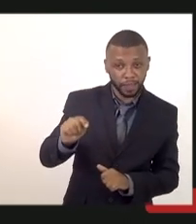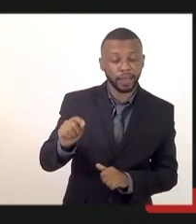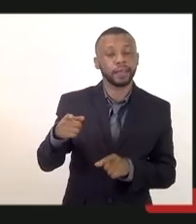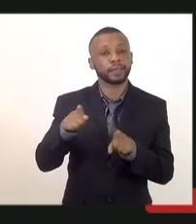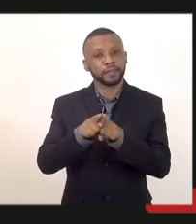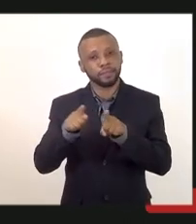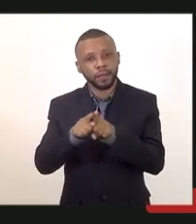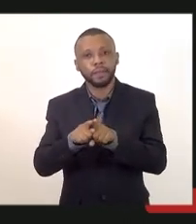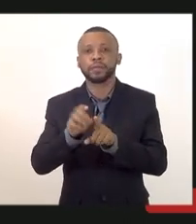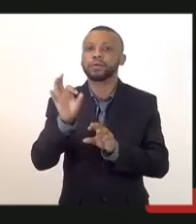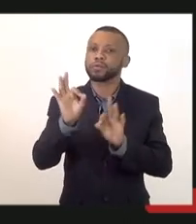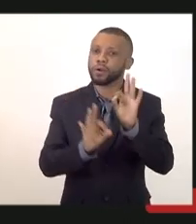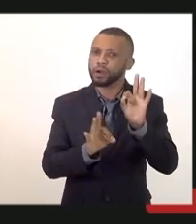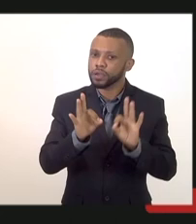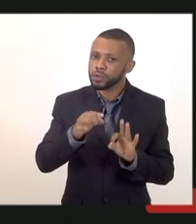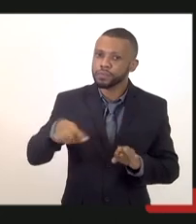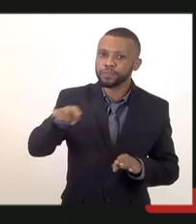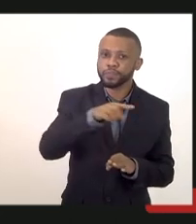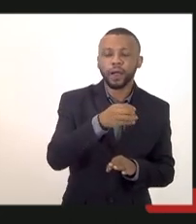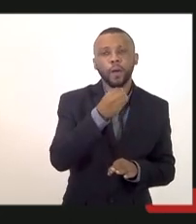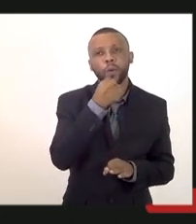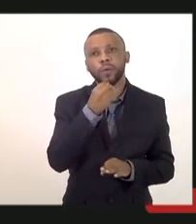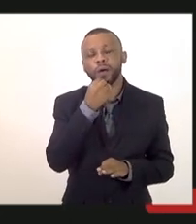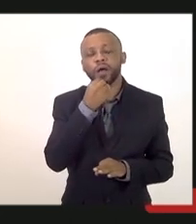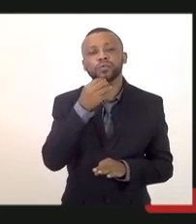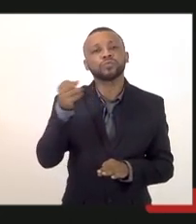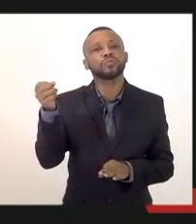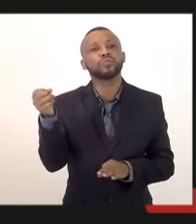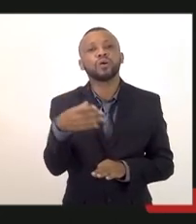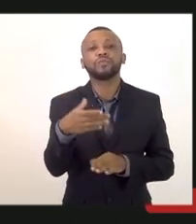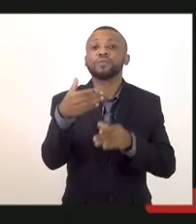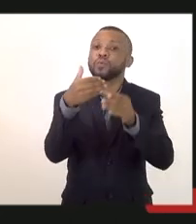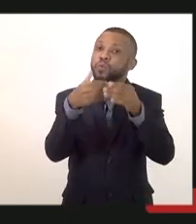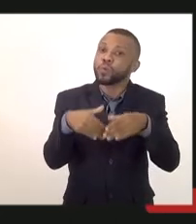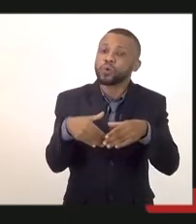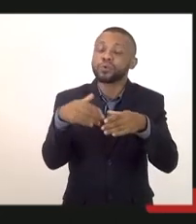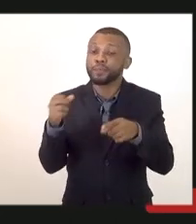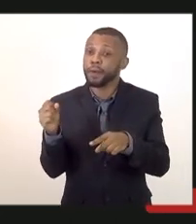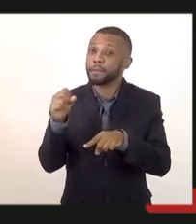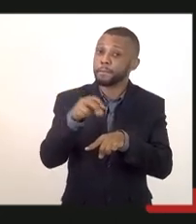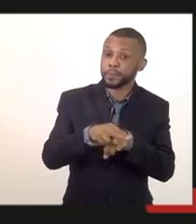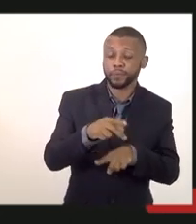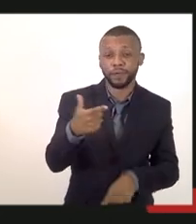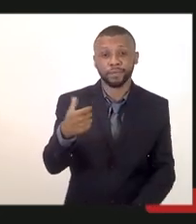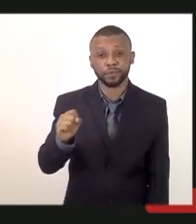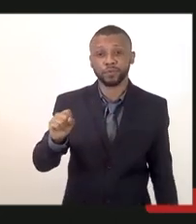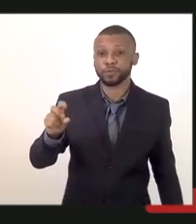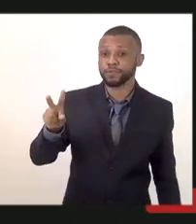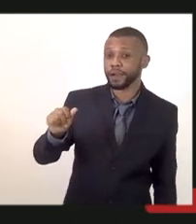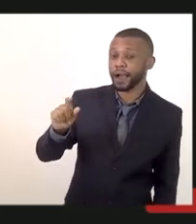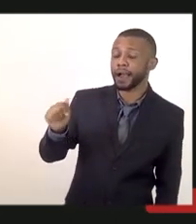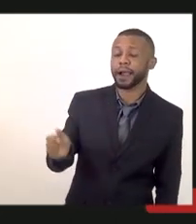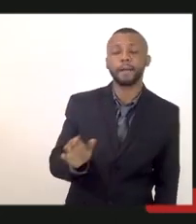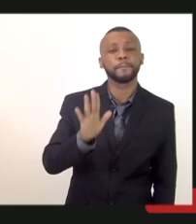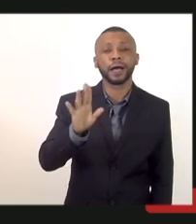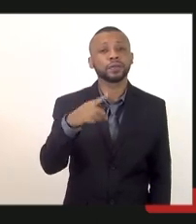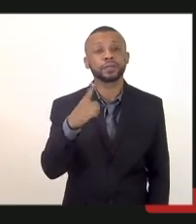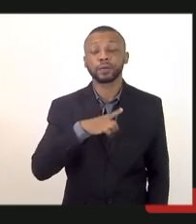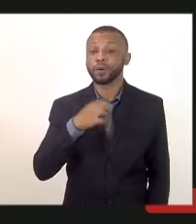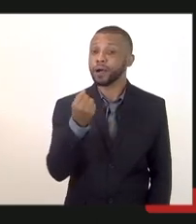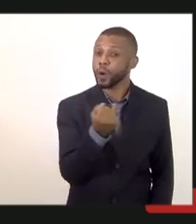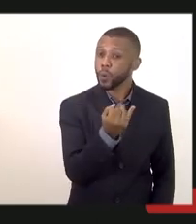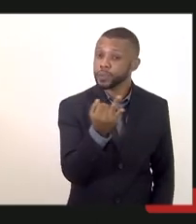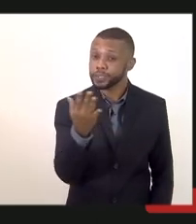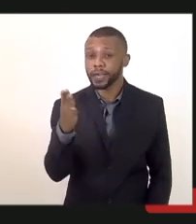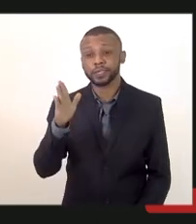senhores uma possibilidade de um novo concurso para preencher essas 28 vagas mas ora coronel nós temos um número de aprovados de